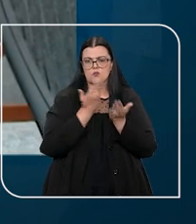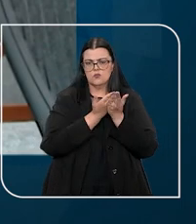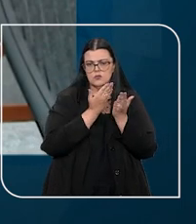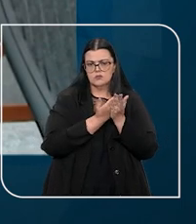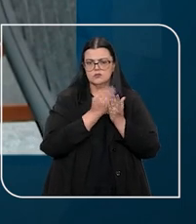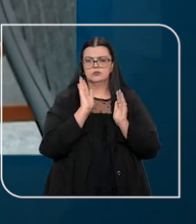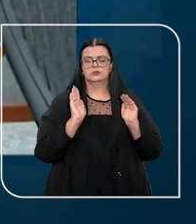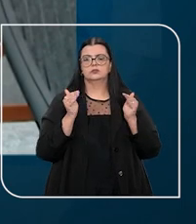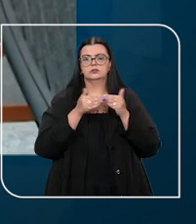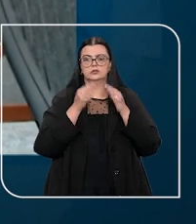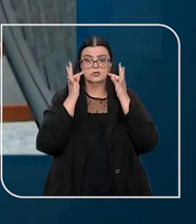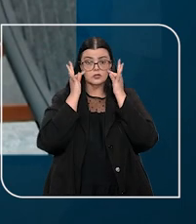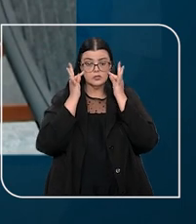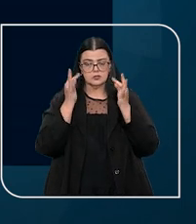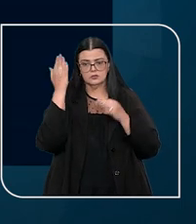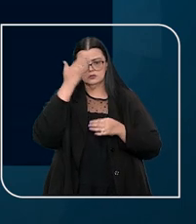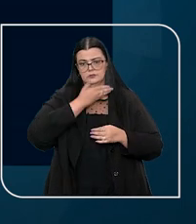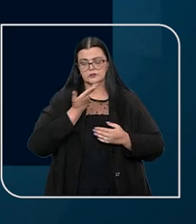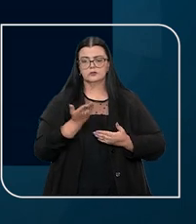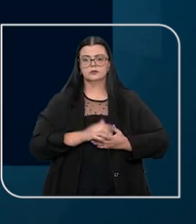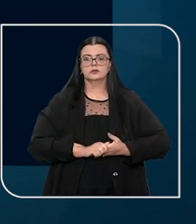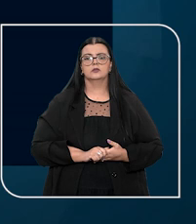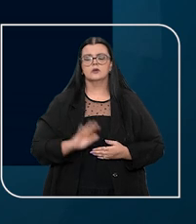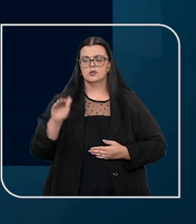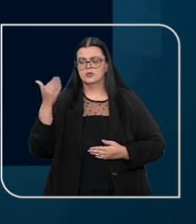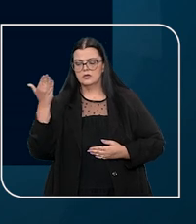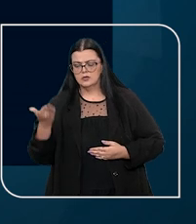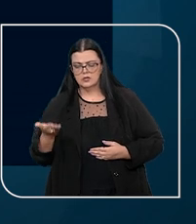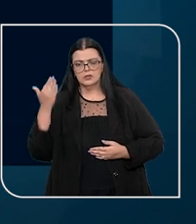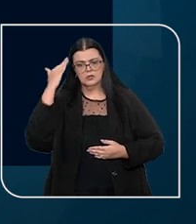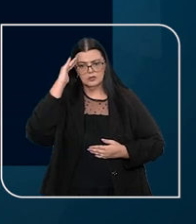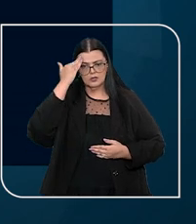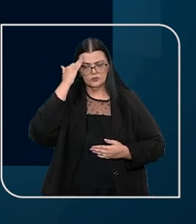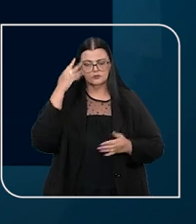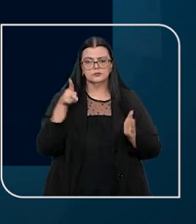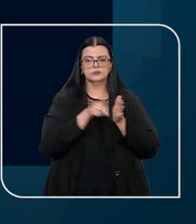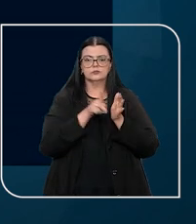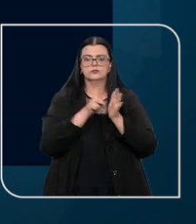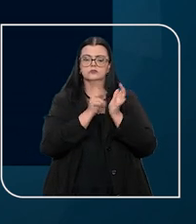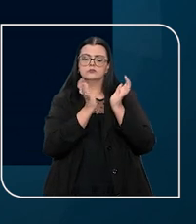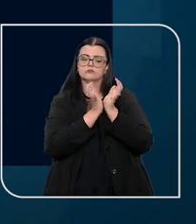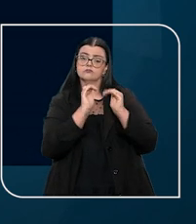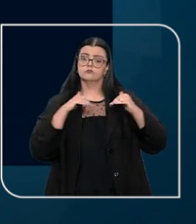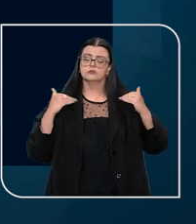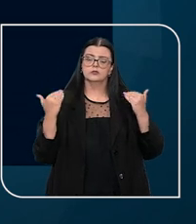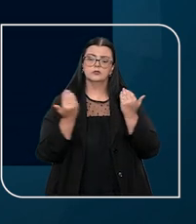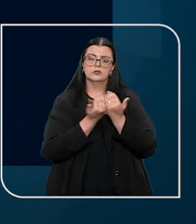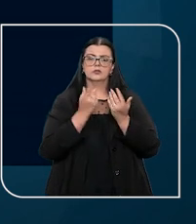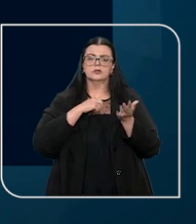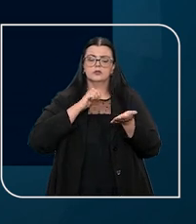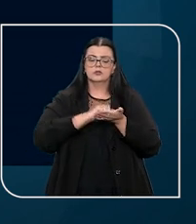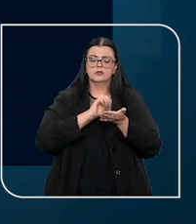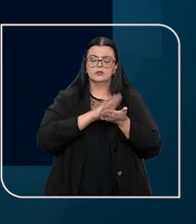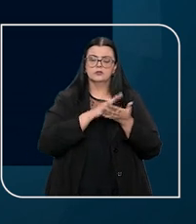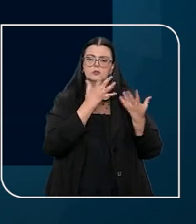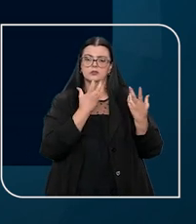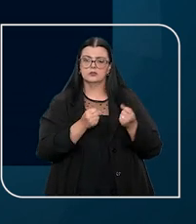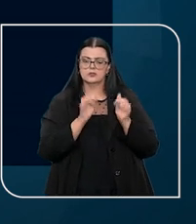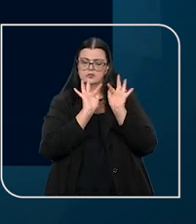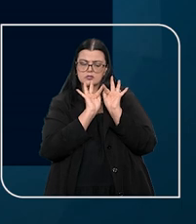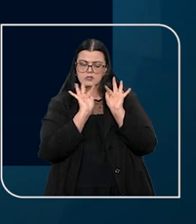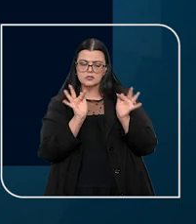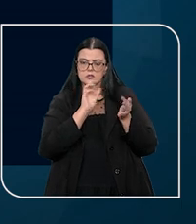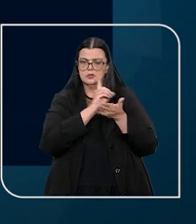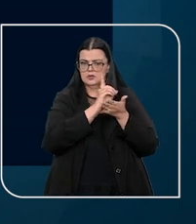exclusivamente testemunhal. Para ele que teve o entendimento seguido pelo colegiado, a sentença homologatória é considerada uma